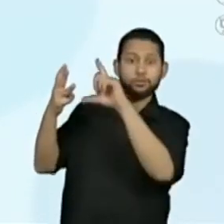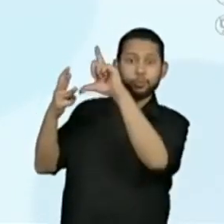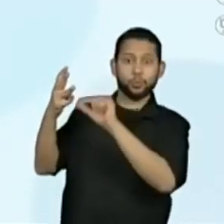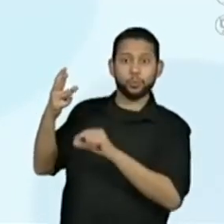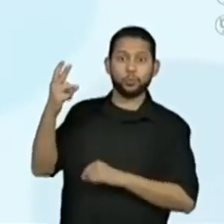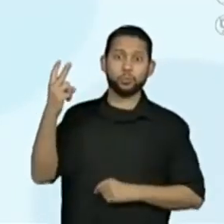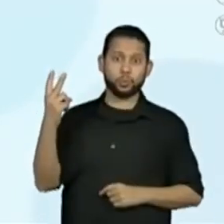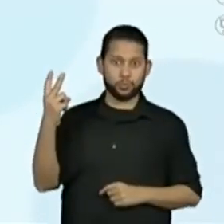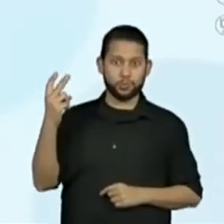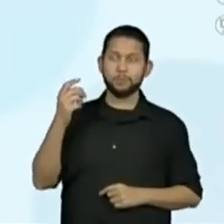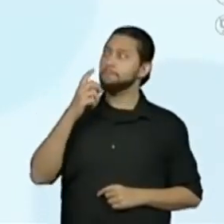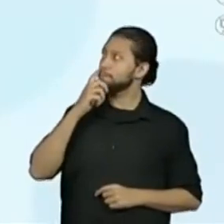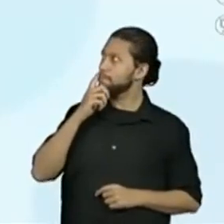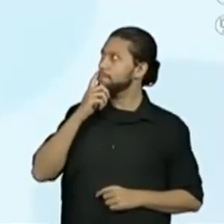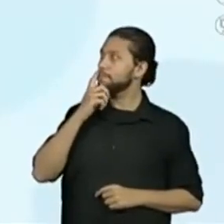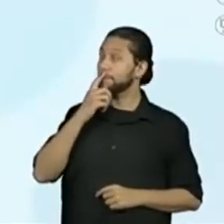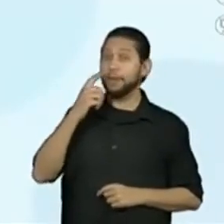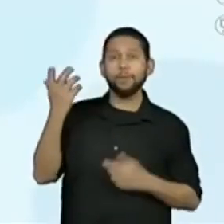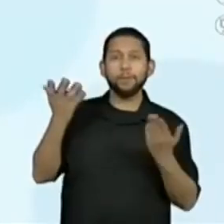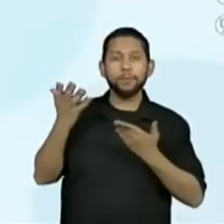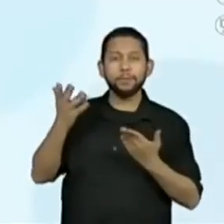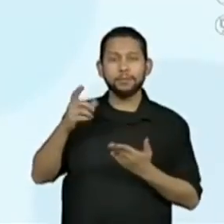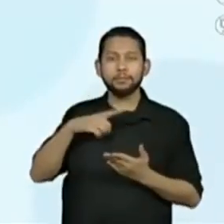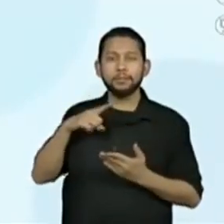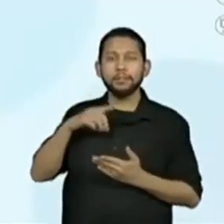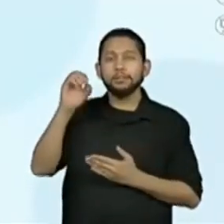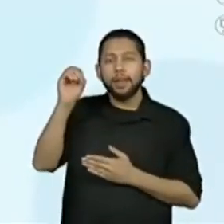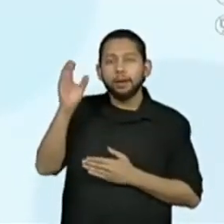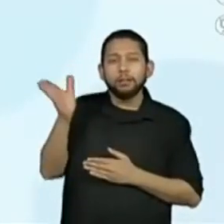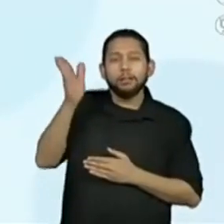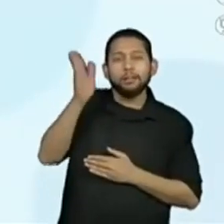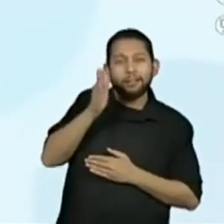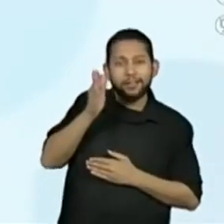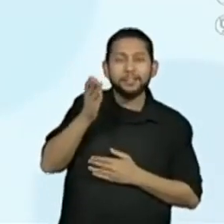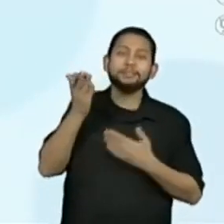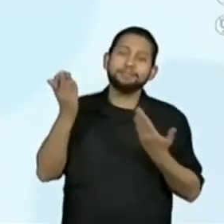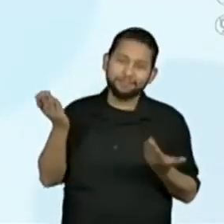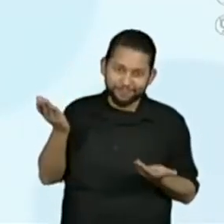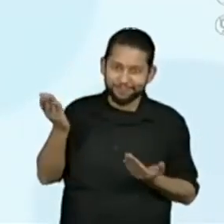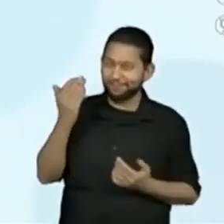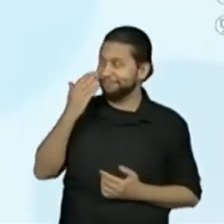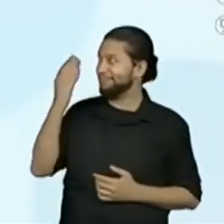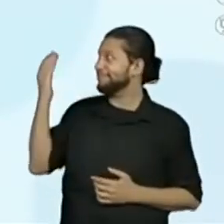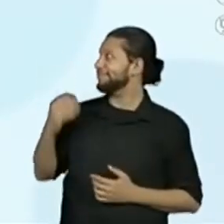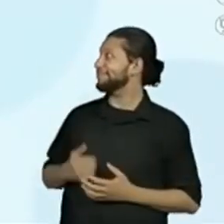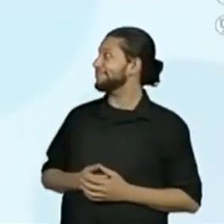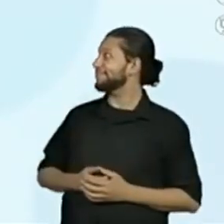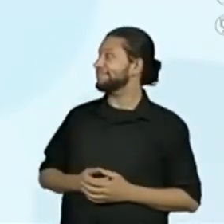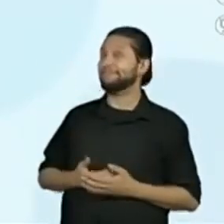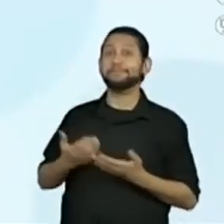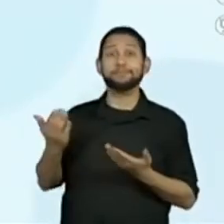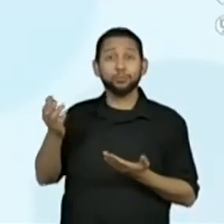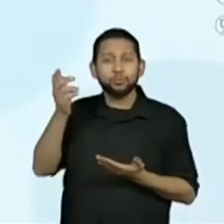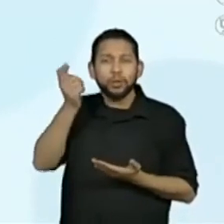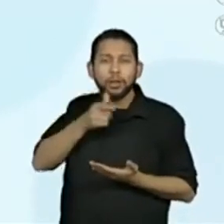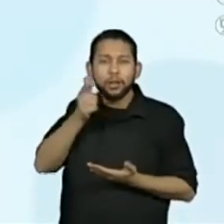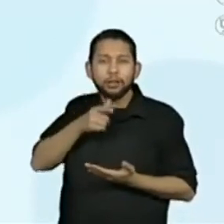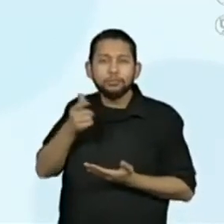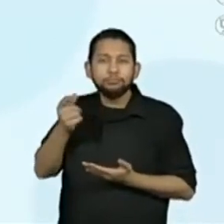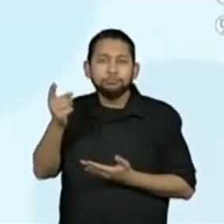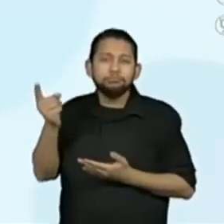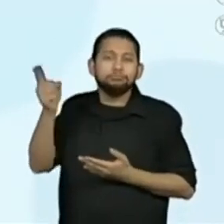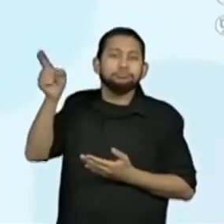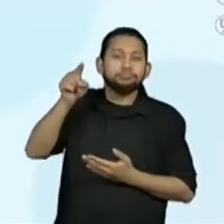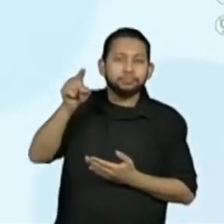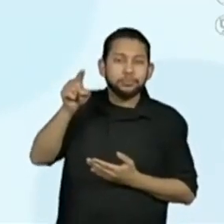10 vai emprestar para esse outro 0. E agora, ele virou 10. E já que ele emprestou, agora